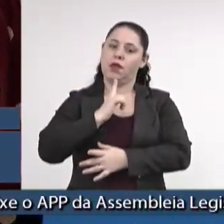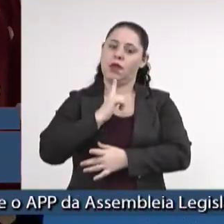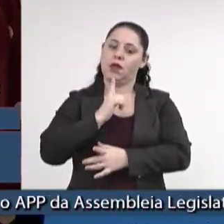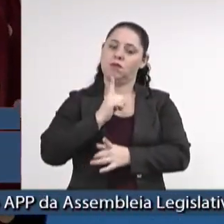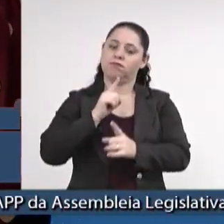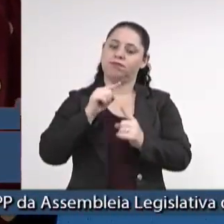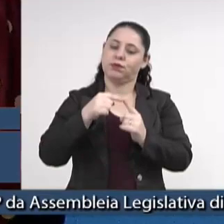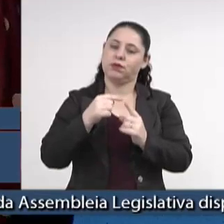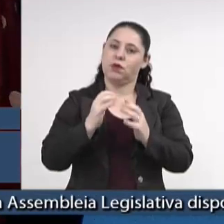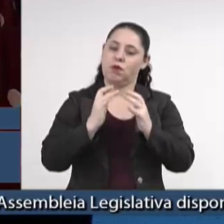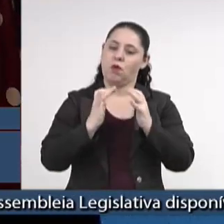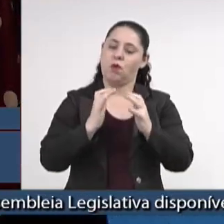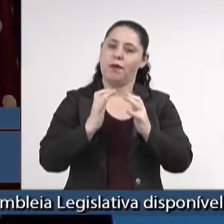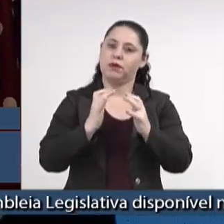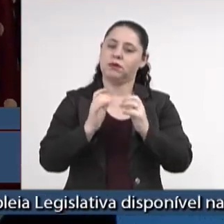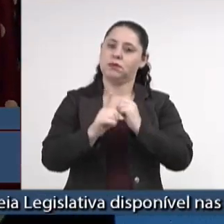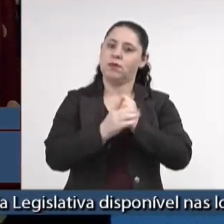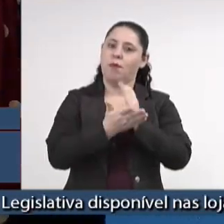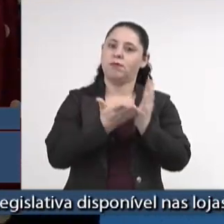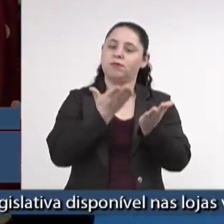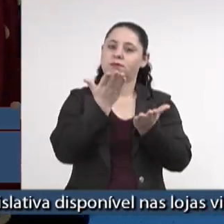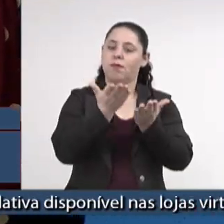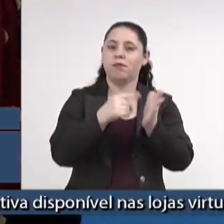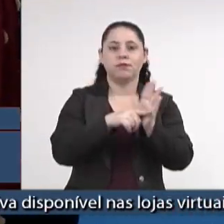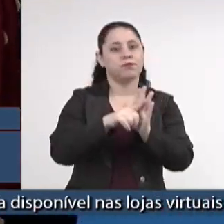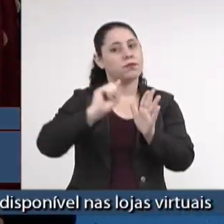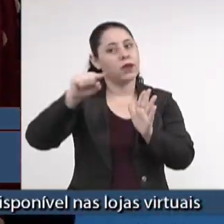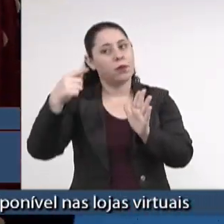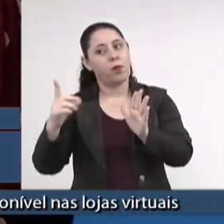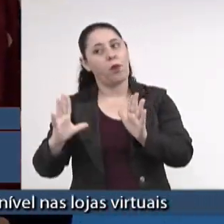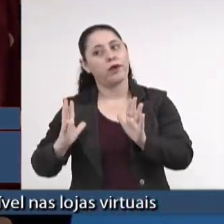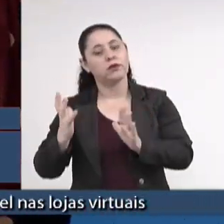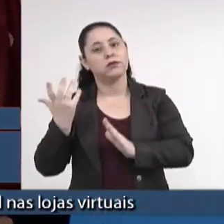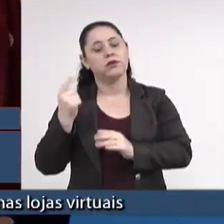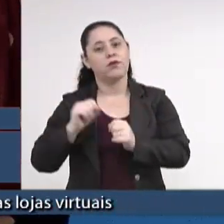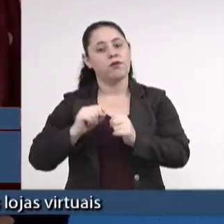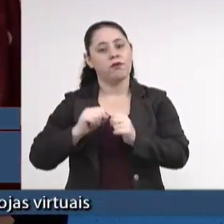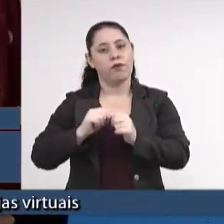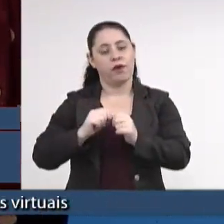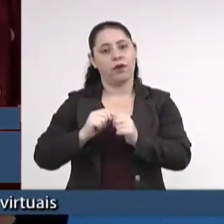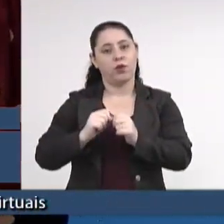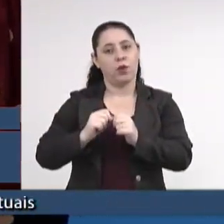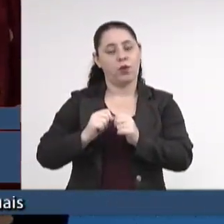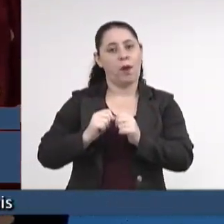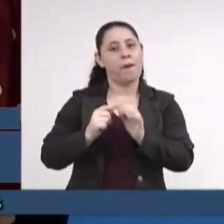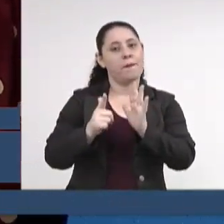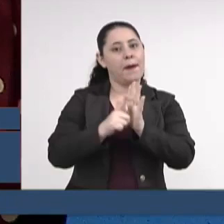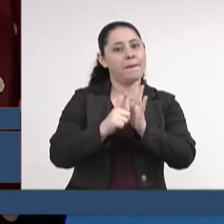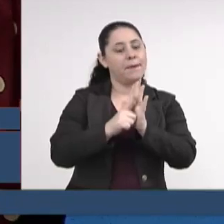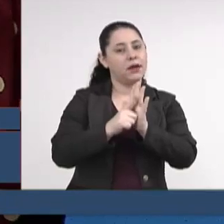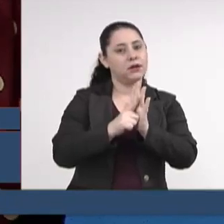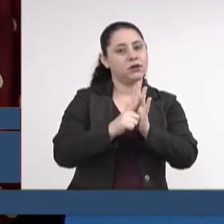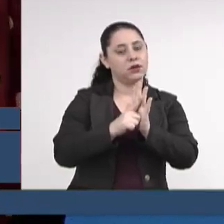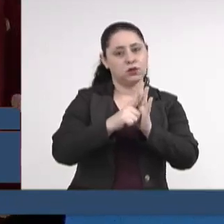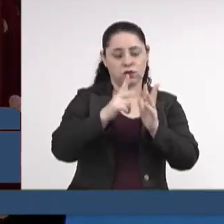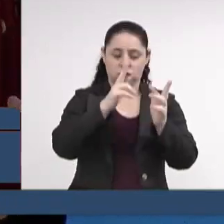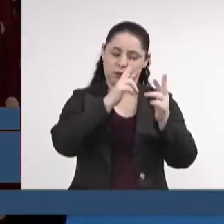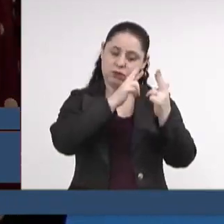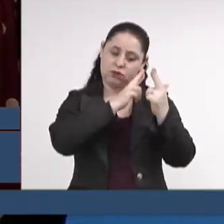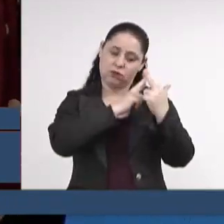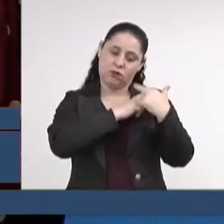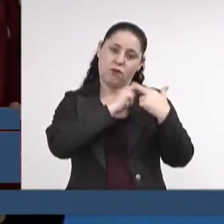espectro autista, após encaminhamento realizado pelo paciente, seu responsável legal